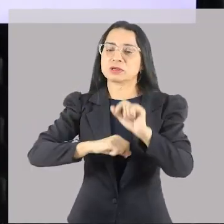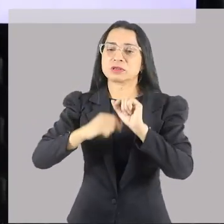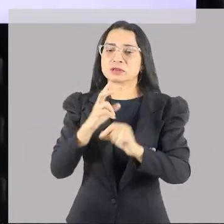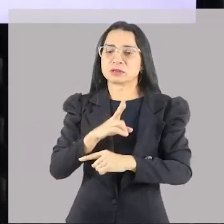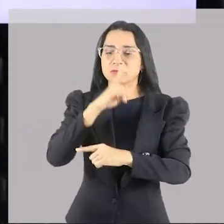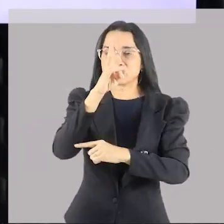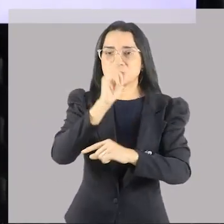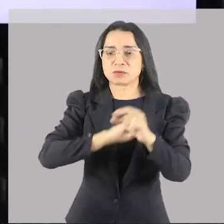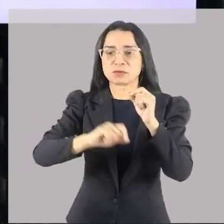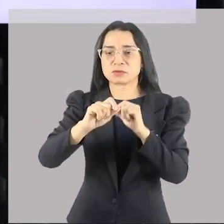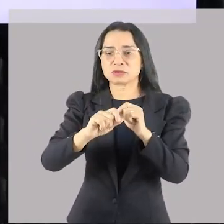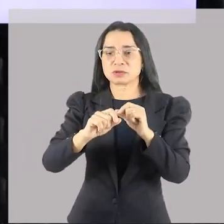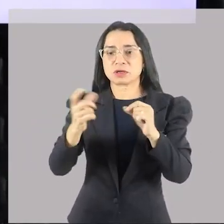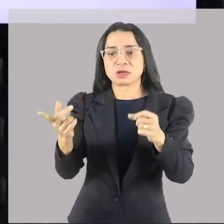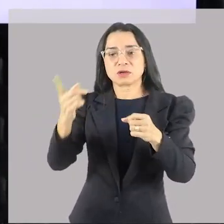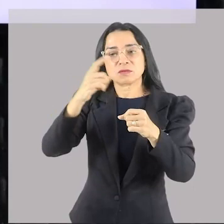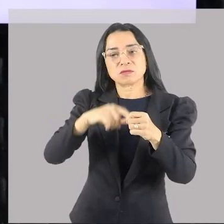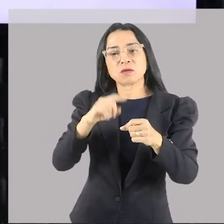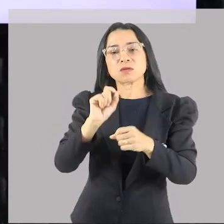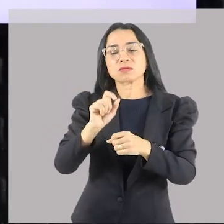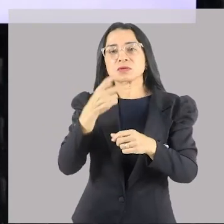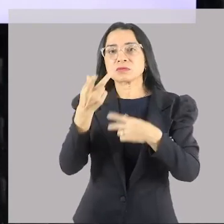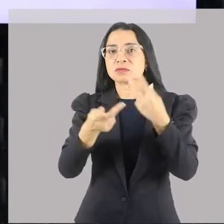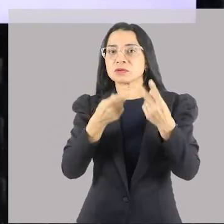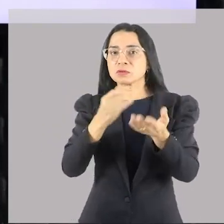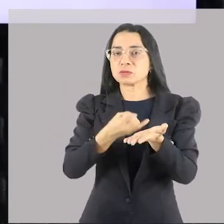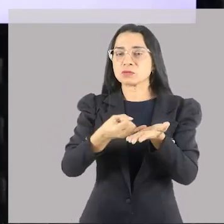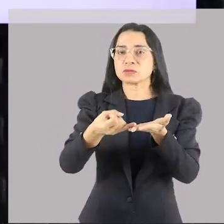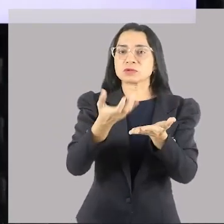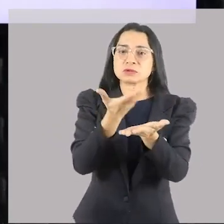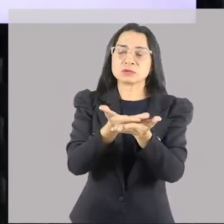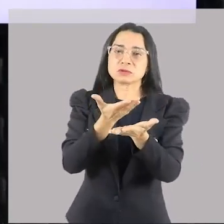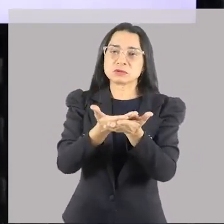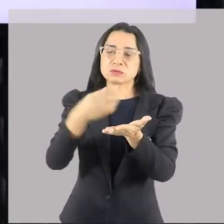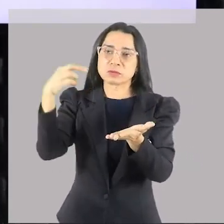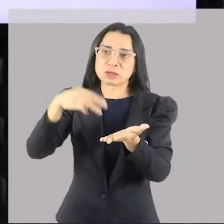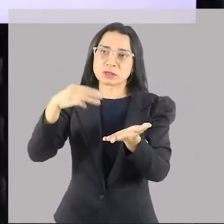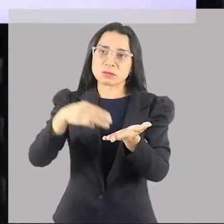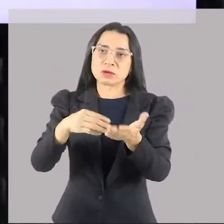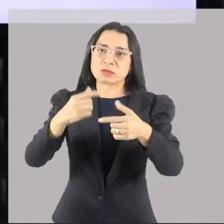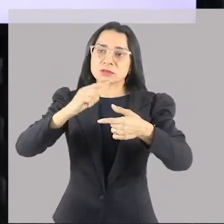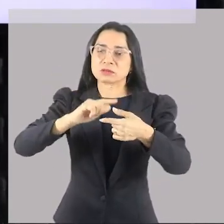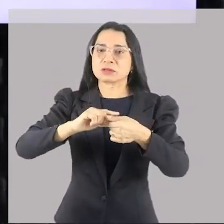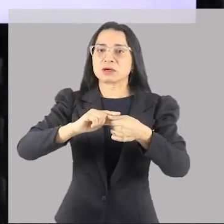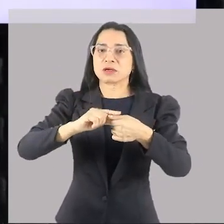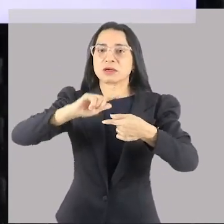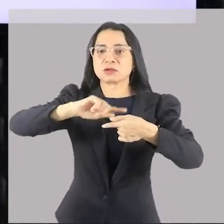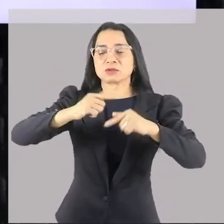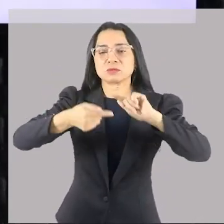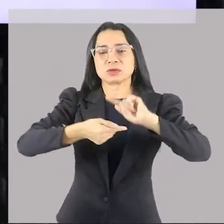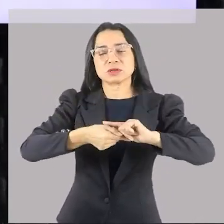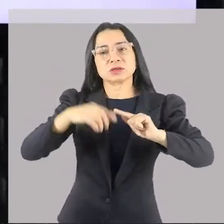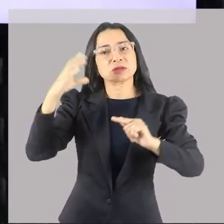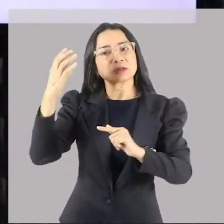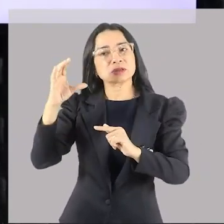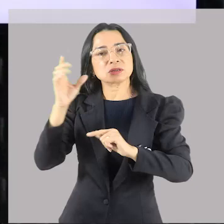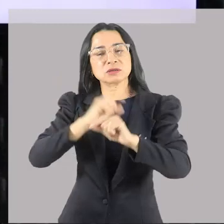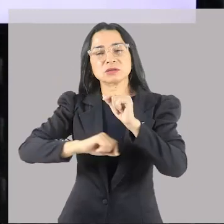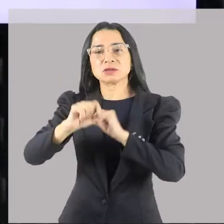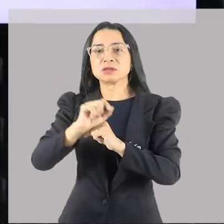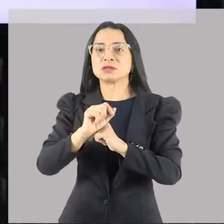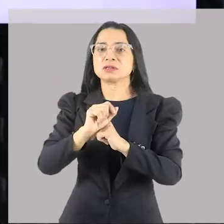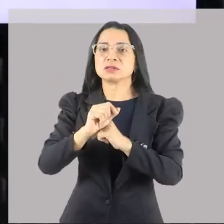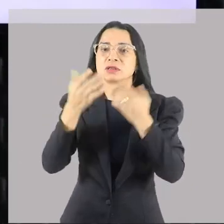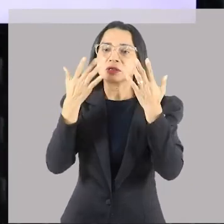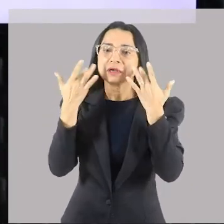geometrização e aí volta naquilo que eu disse no início. Matemática, geometria, ciência exata, arte. Elas não trabalham